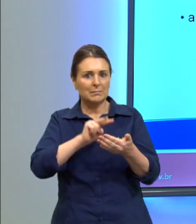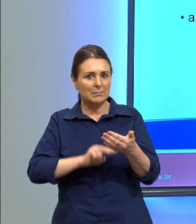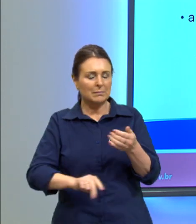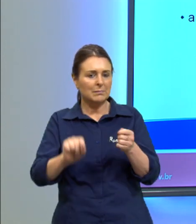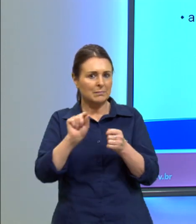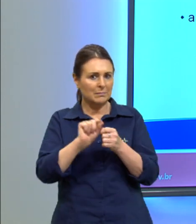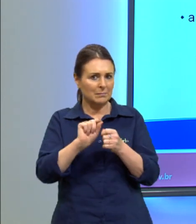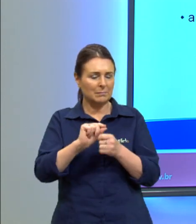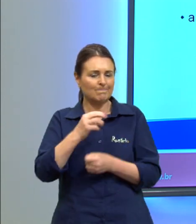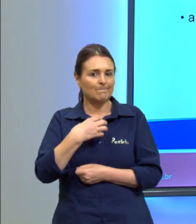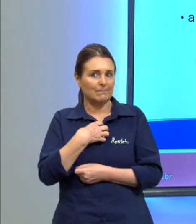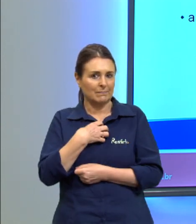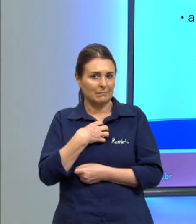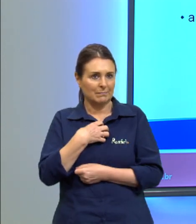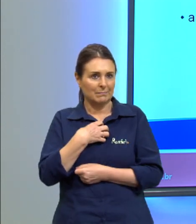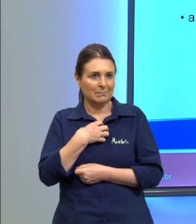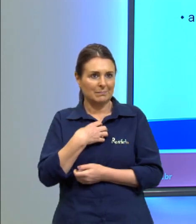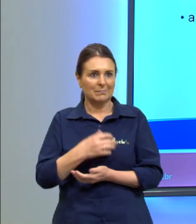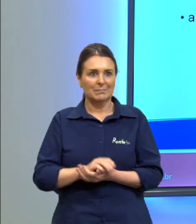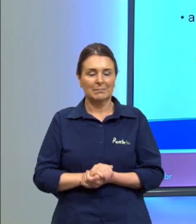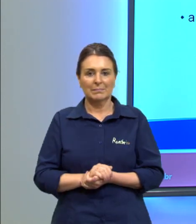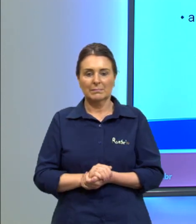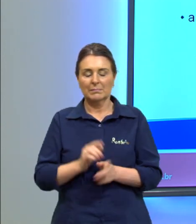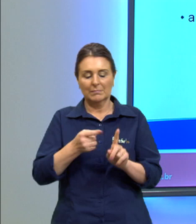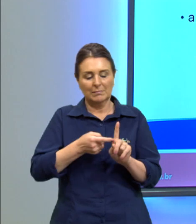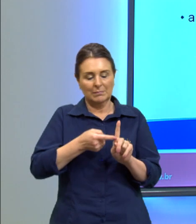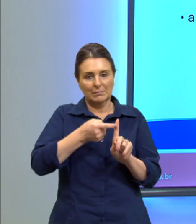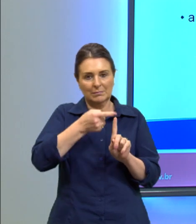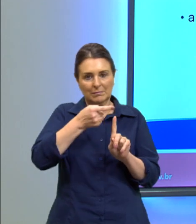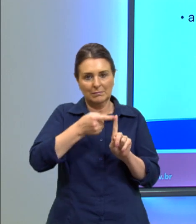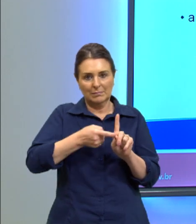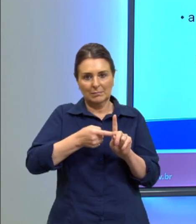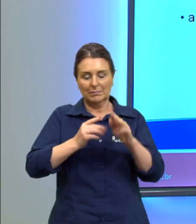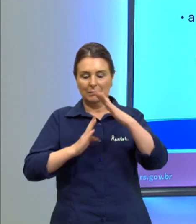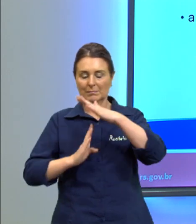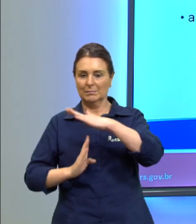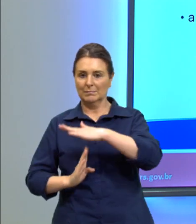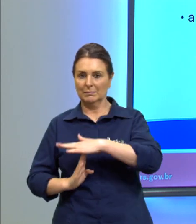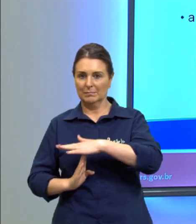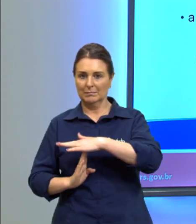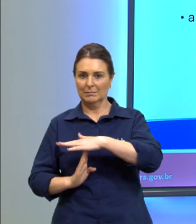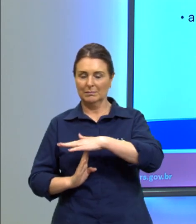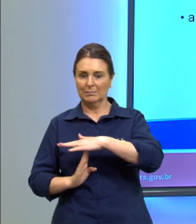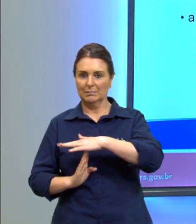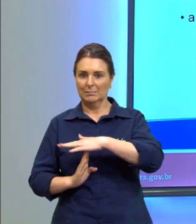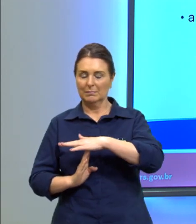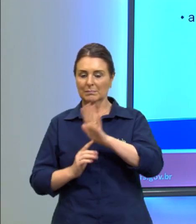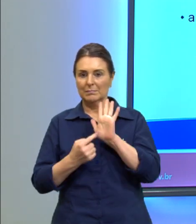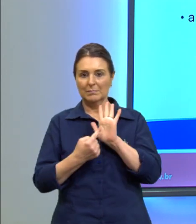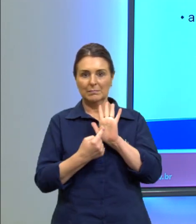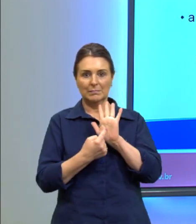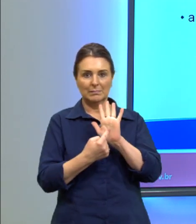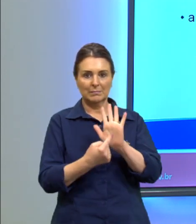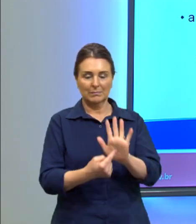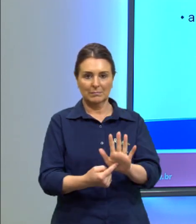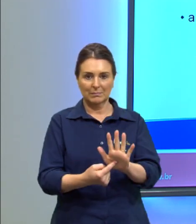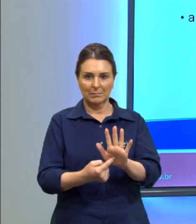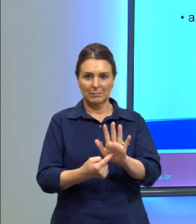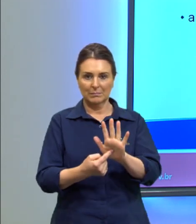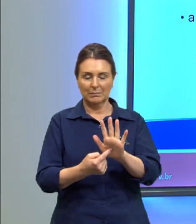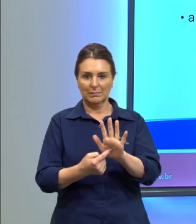feita da seguinte maneira a temperatura mínima é indicada pelo nível